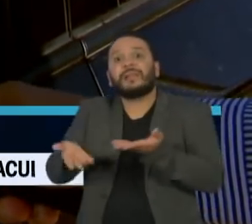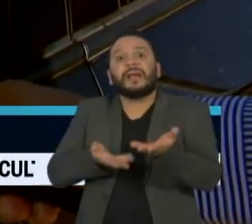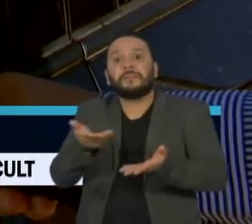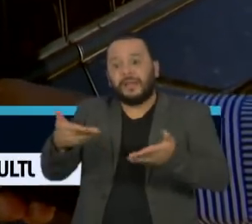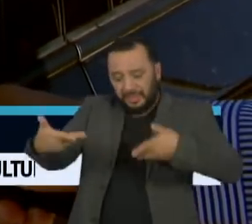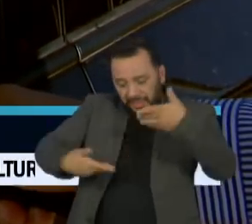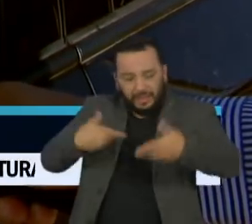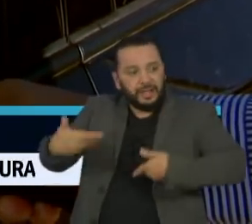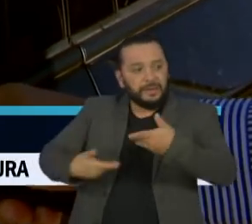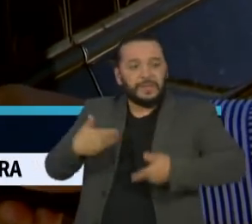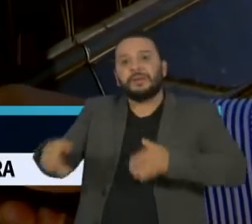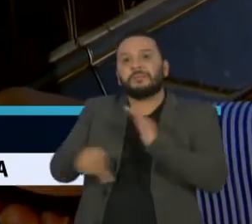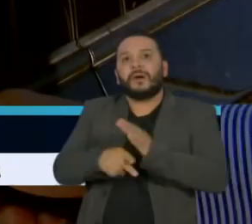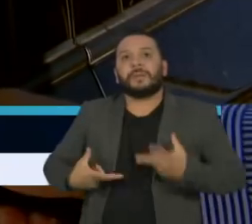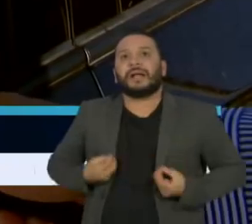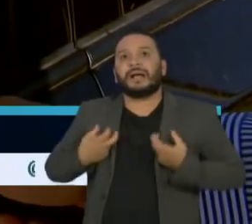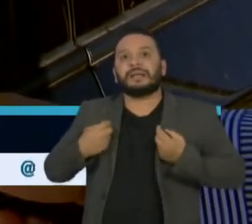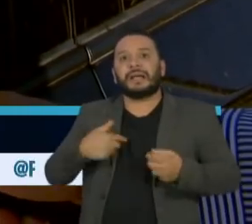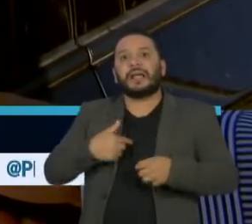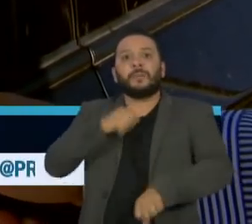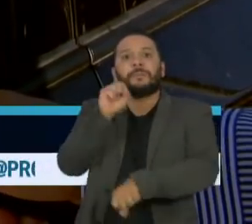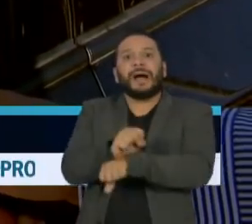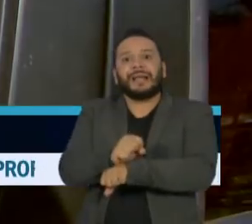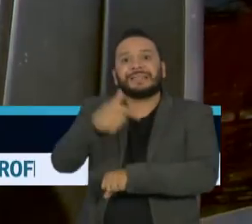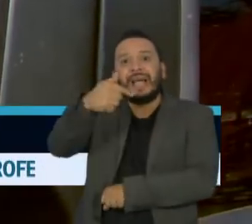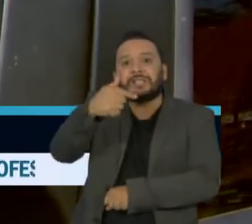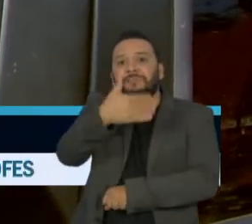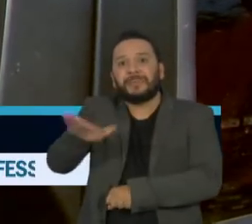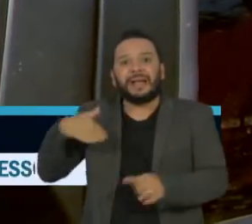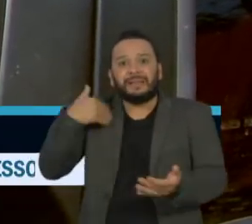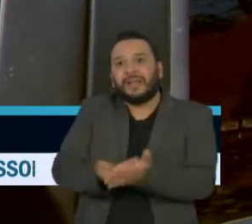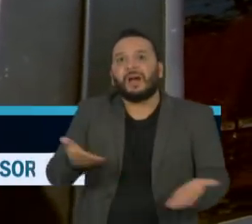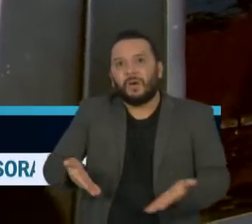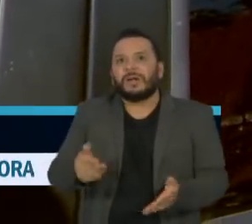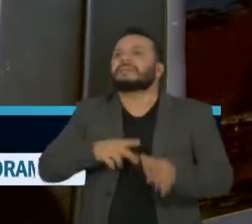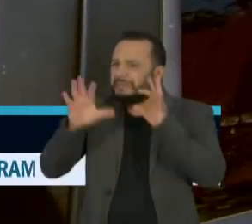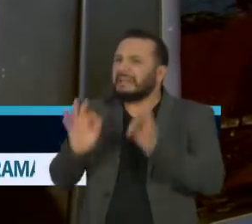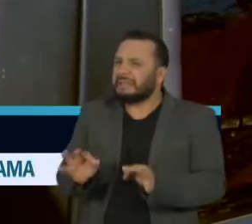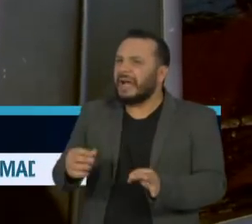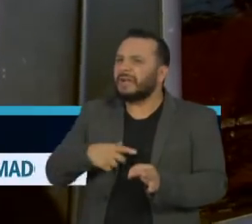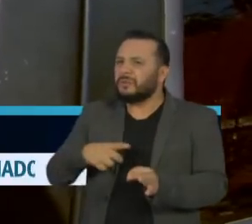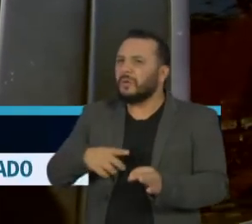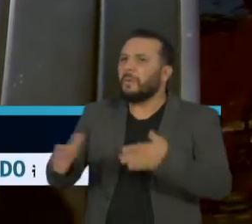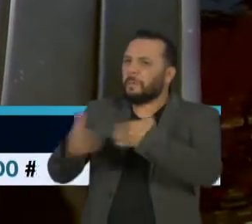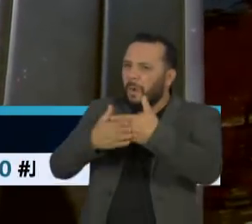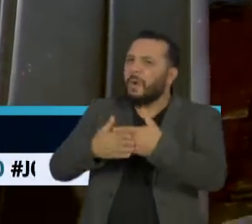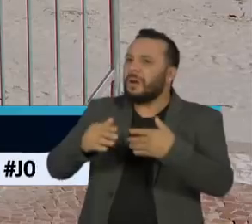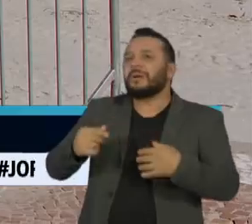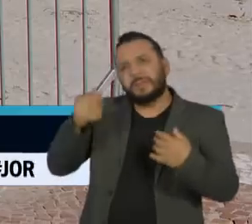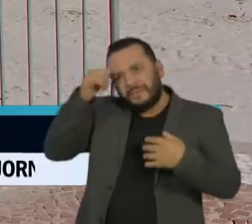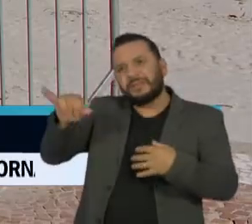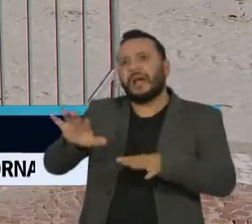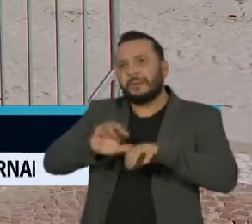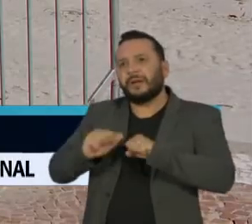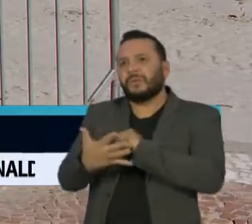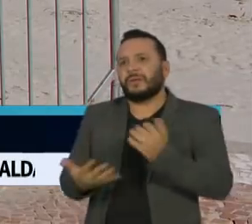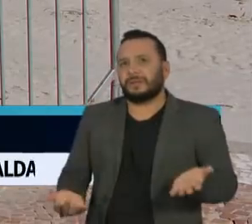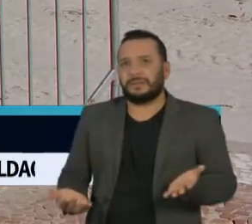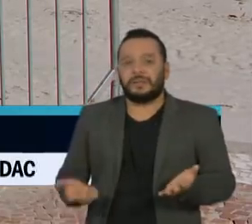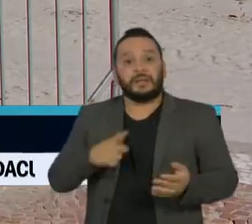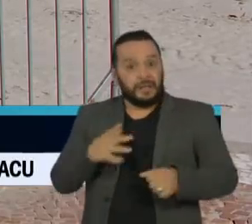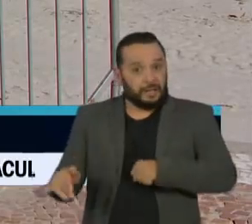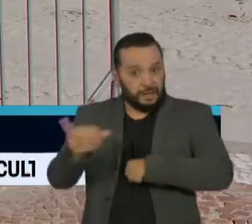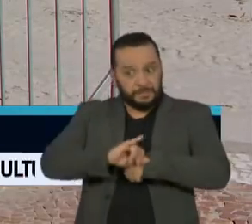câncer e eu estou parada aqui no bloqueio desde as 7h30. É bacana, certo? E a gente tem que prevenir por causa da doença, né? Apesar da capital